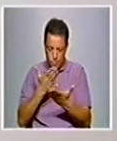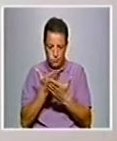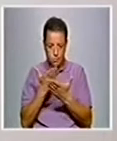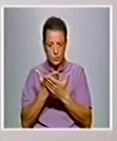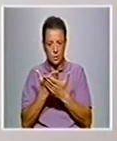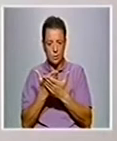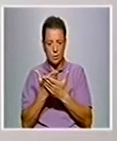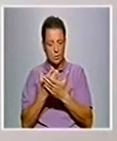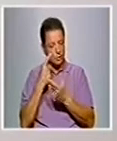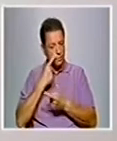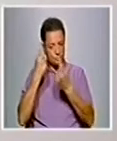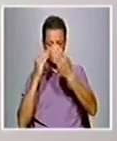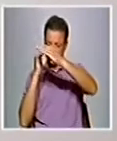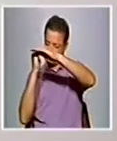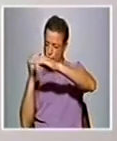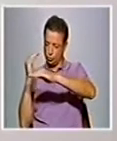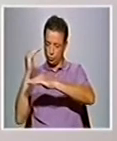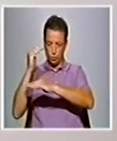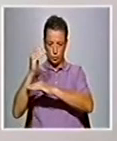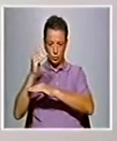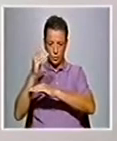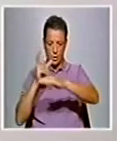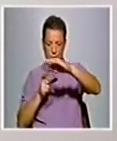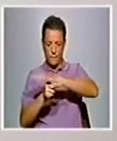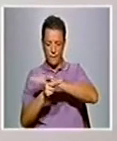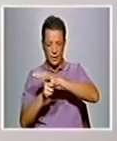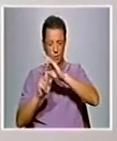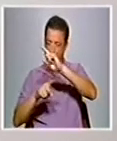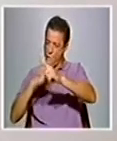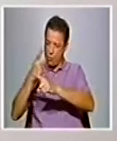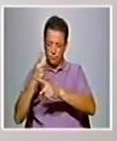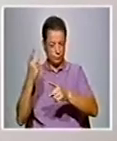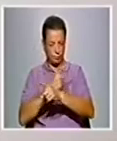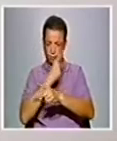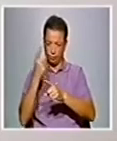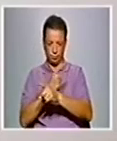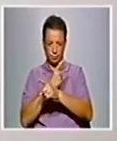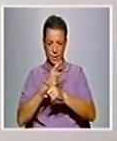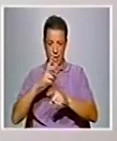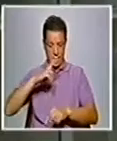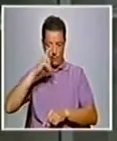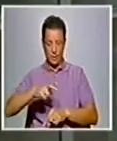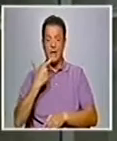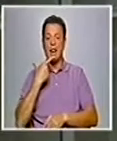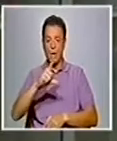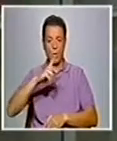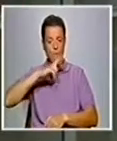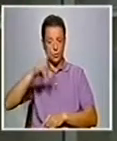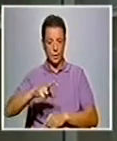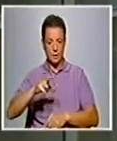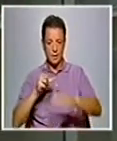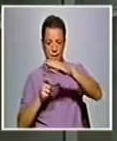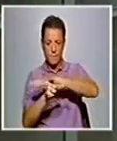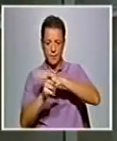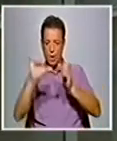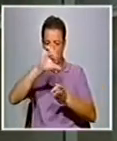claramente superior aos vídeos da Coursera, aos vídeos do MIT. Em português, em língua portuguesa, tivemos vídeos de